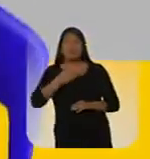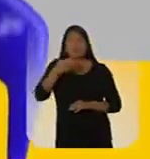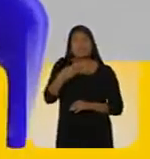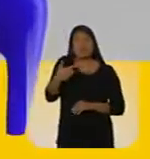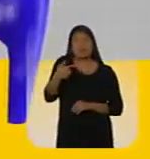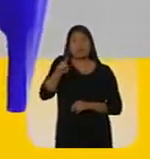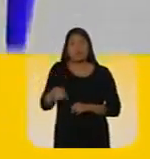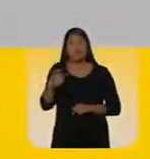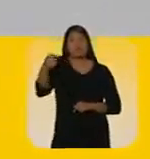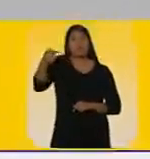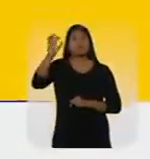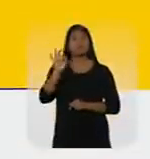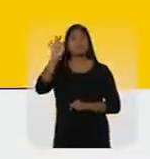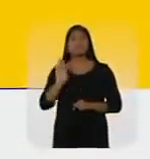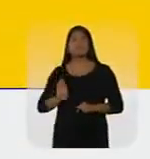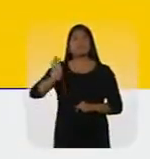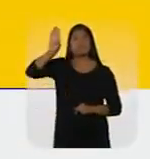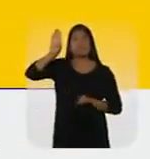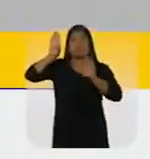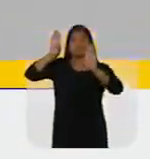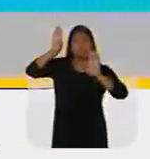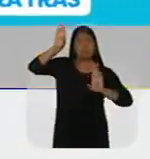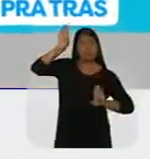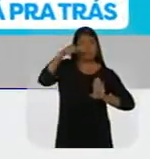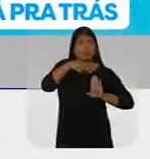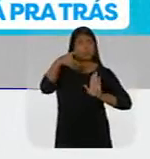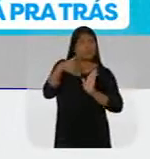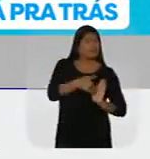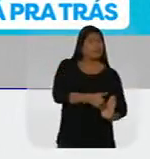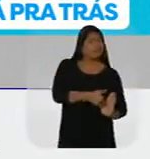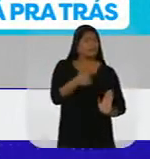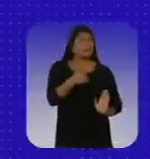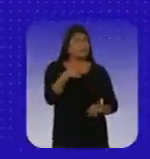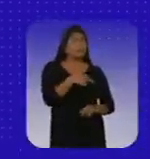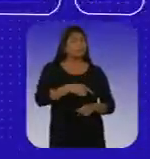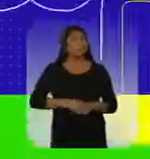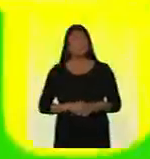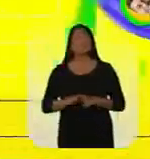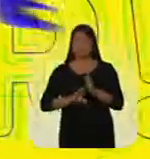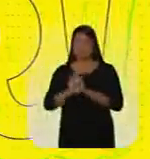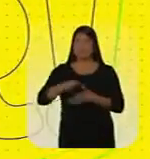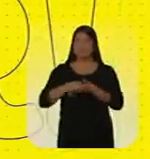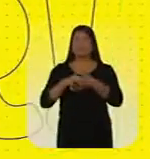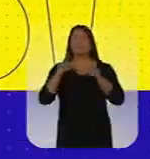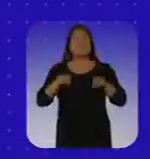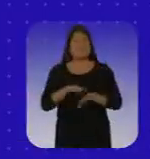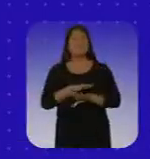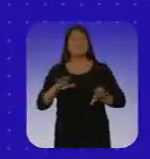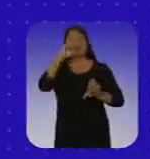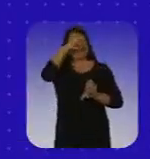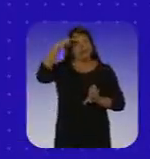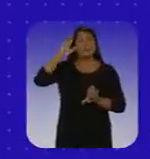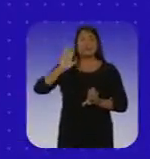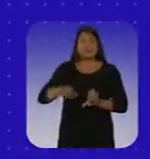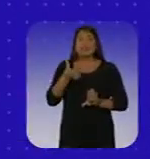lidera com 32,7%, deixando o segundo colocado lá para trás. Segue líder! Segue o líder! Isso mesmo,